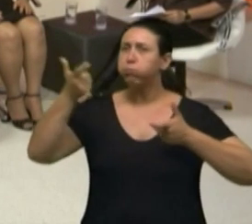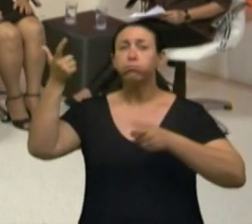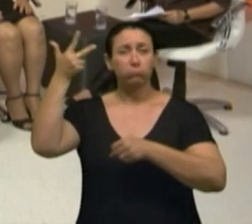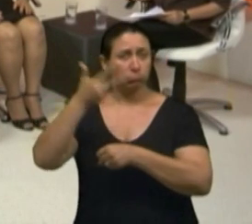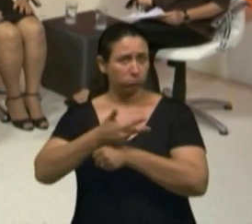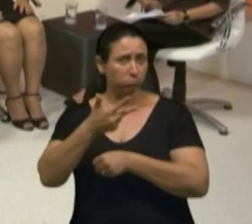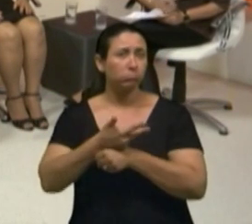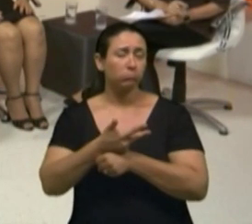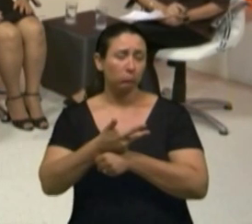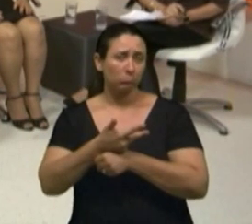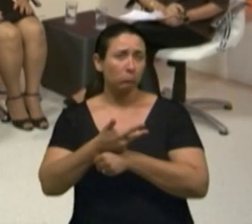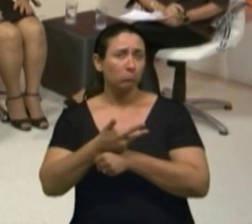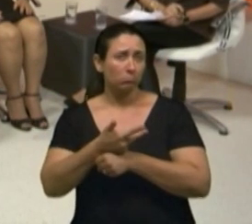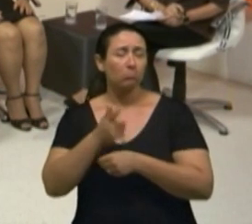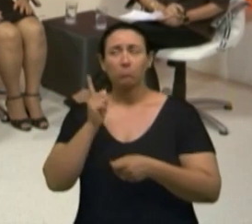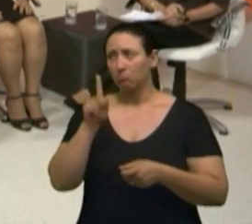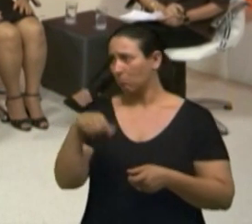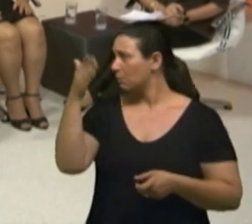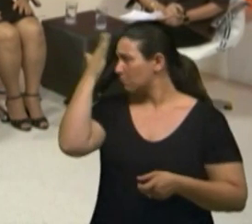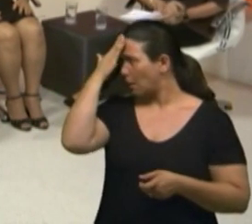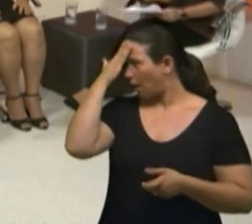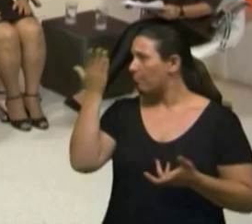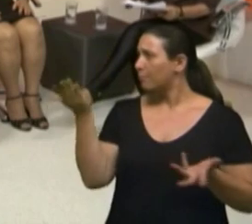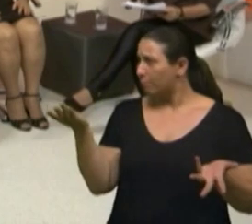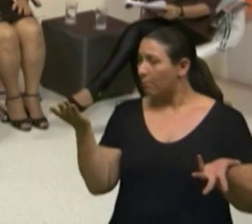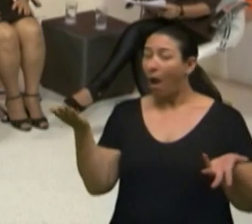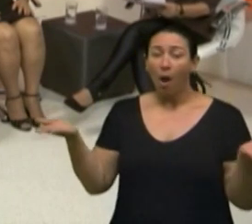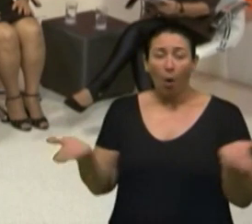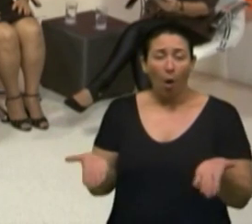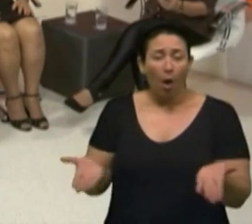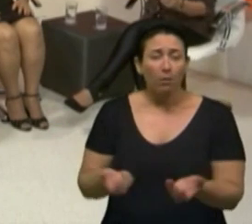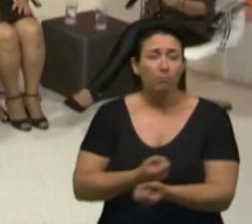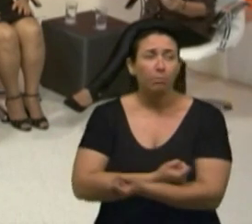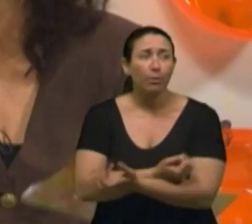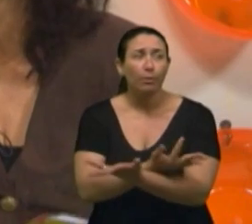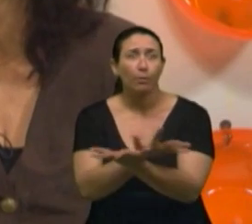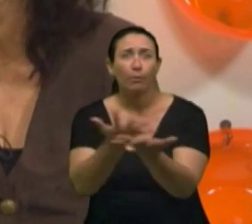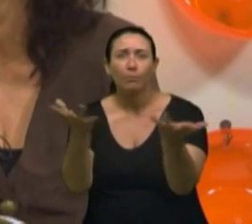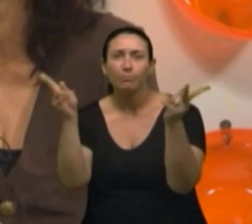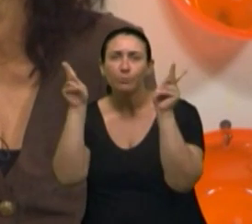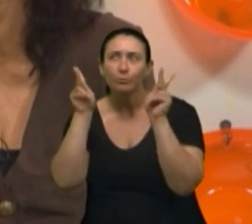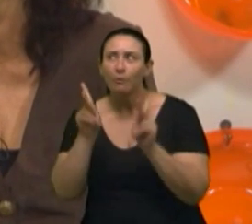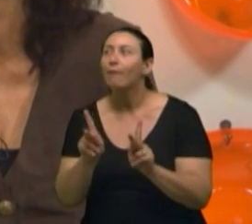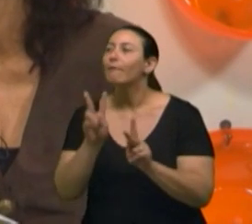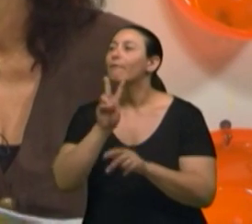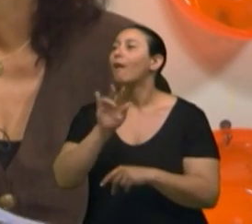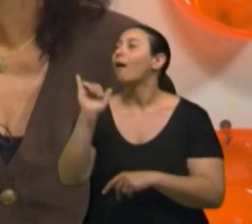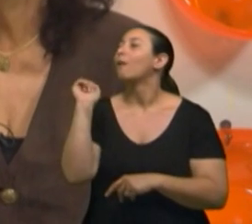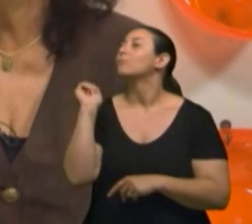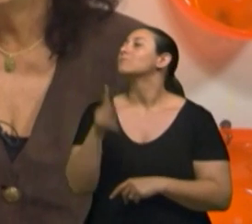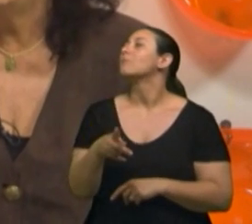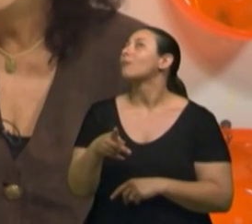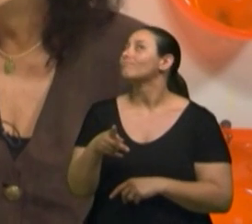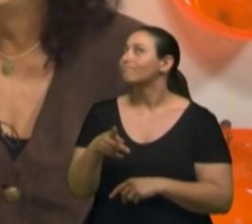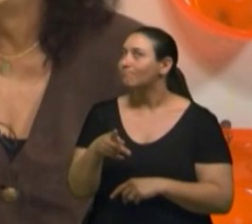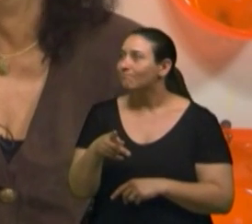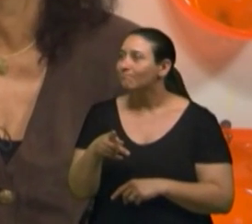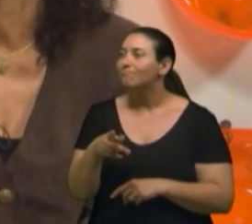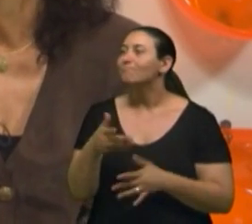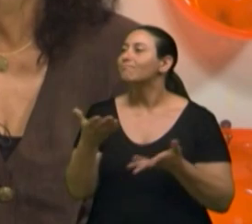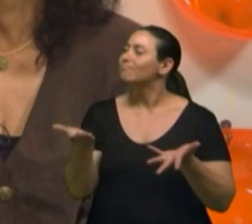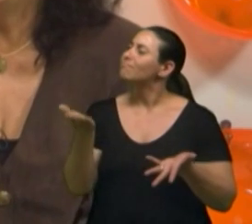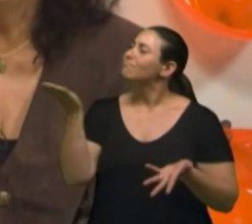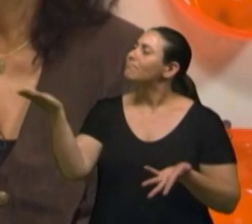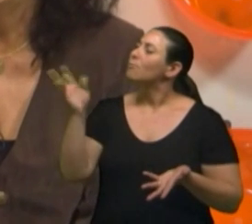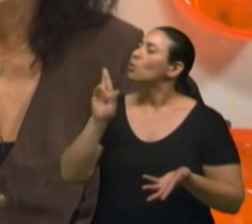construiu parte deste país, né? E que agora tem o privilégio de se aposentar. Rosana, começo por